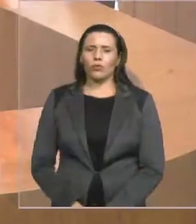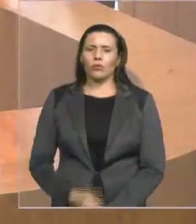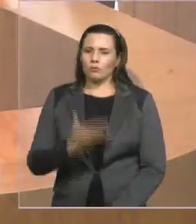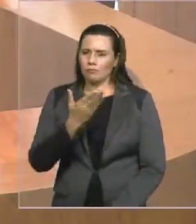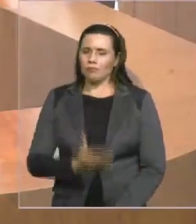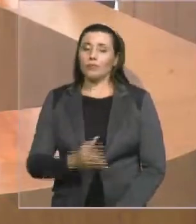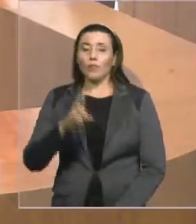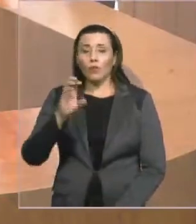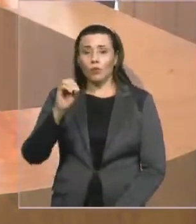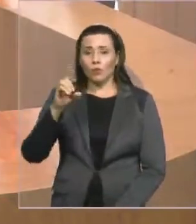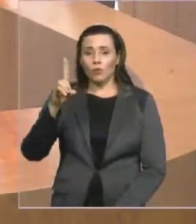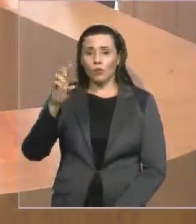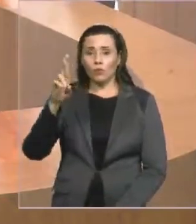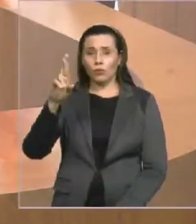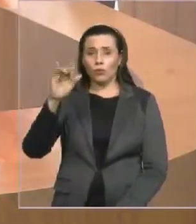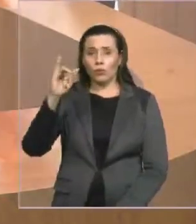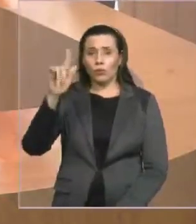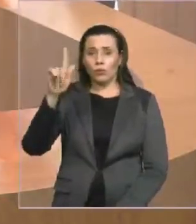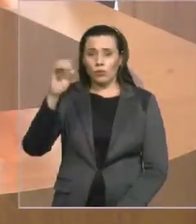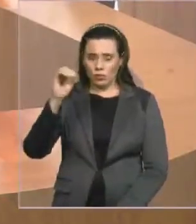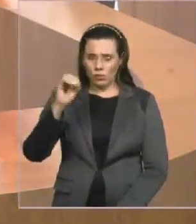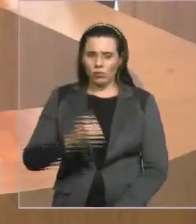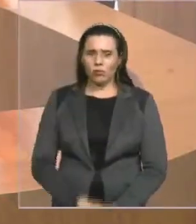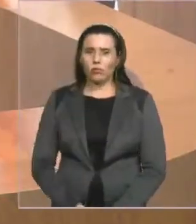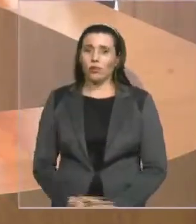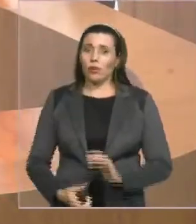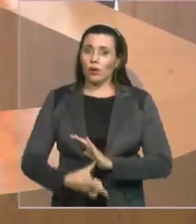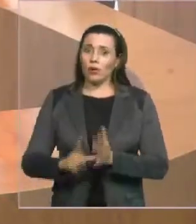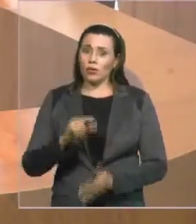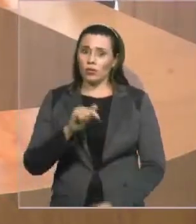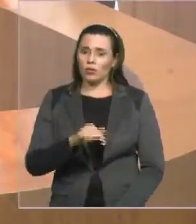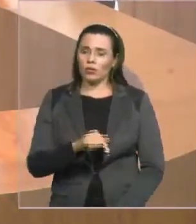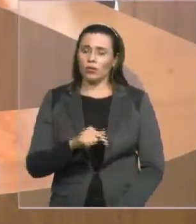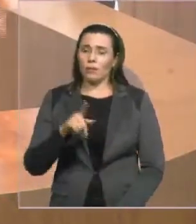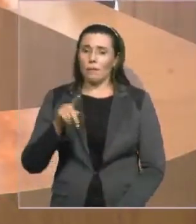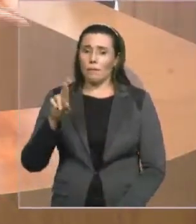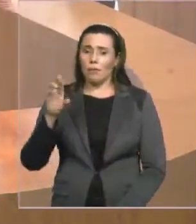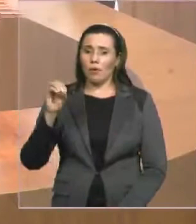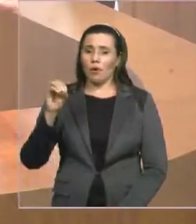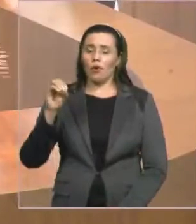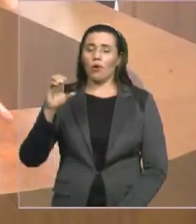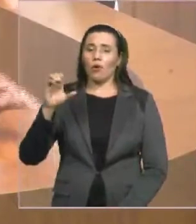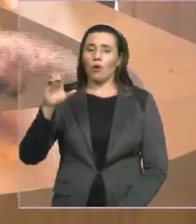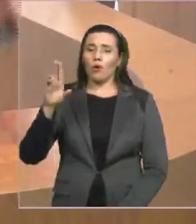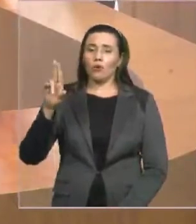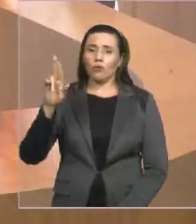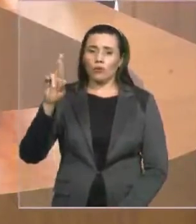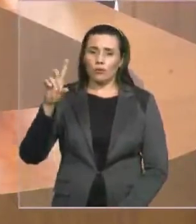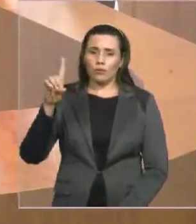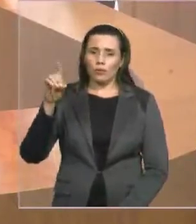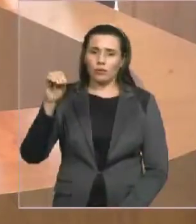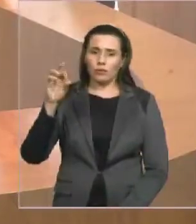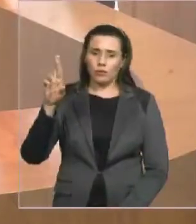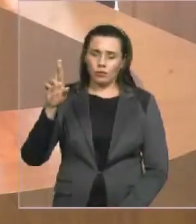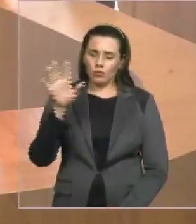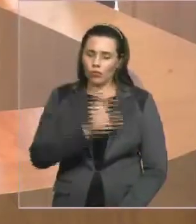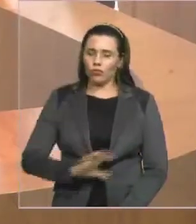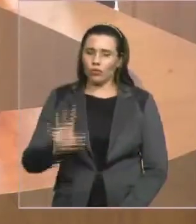-geral, ele é procurador de carreira. Amanhã, o doutor Rodrigo Maia vai voltar